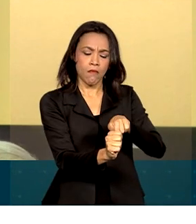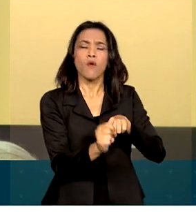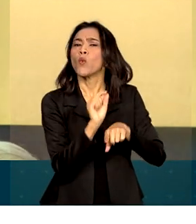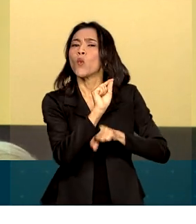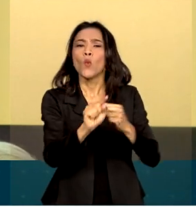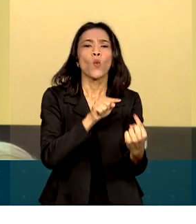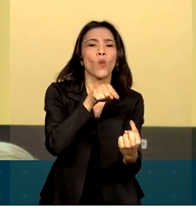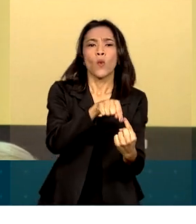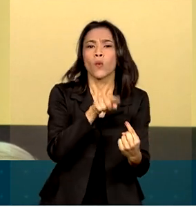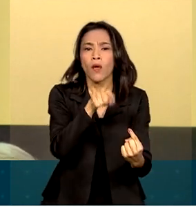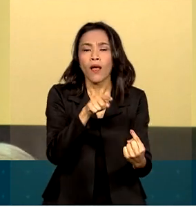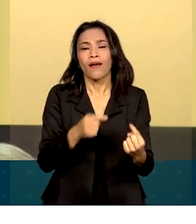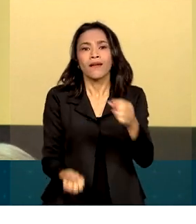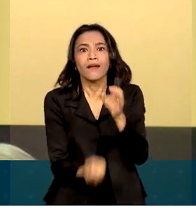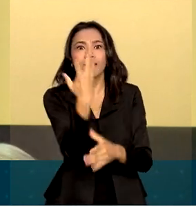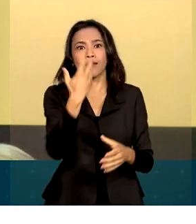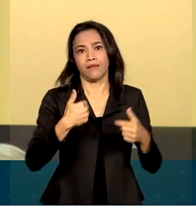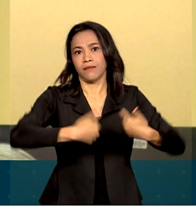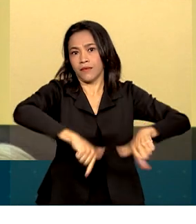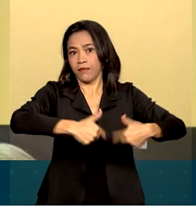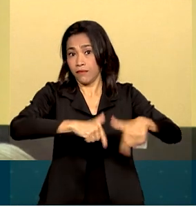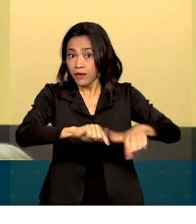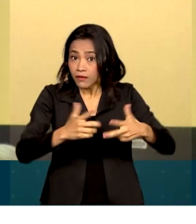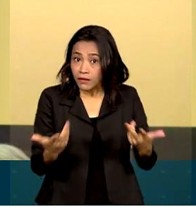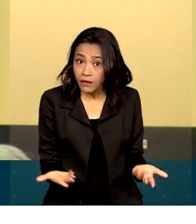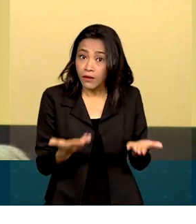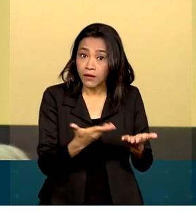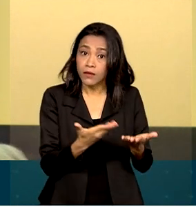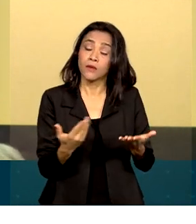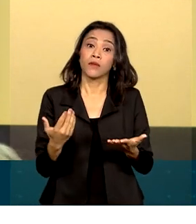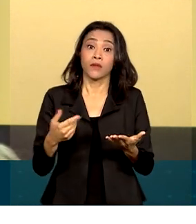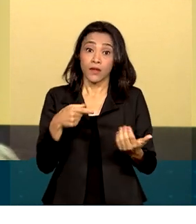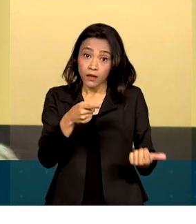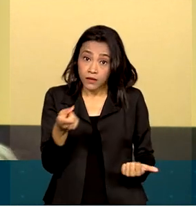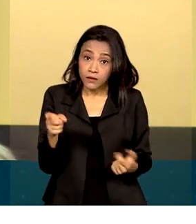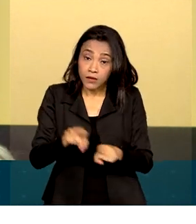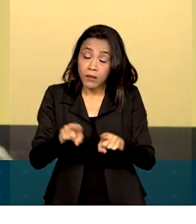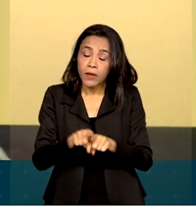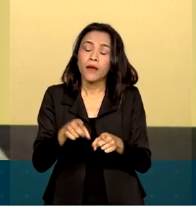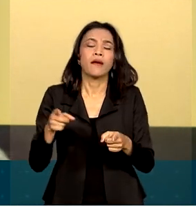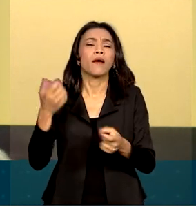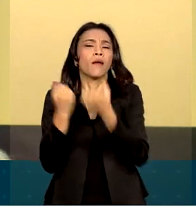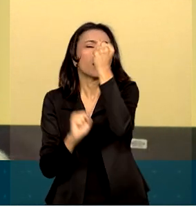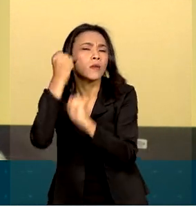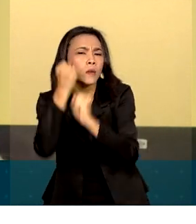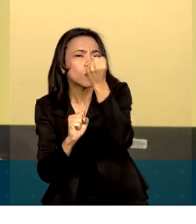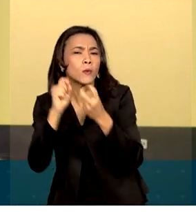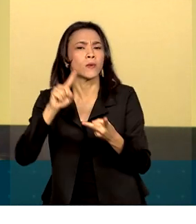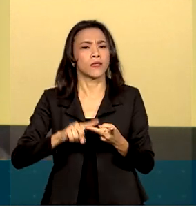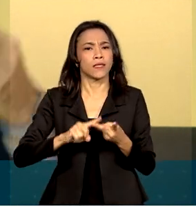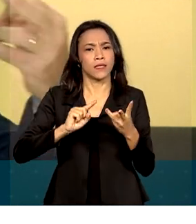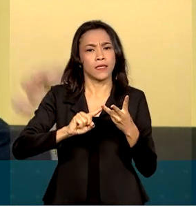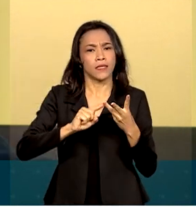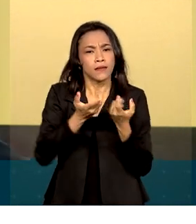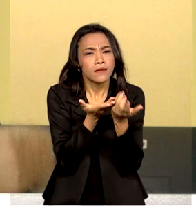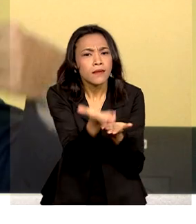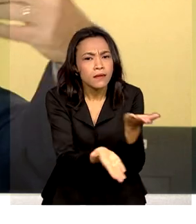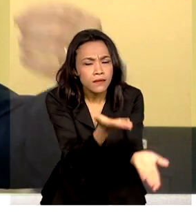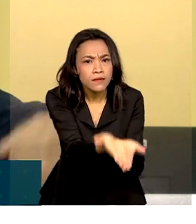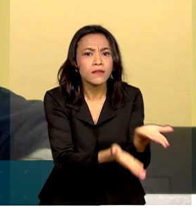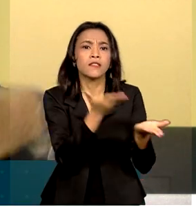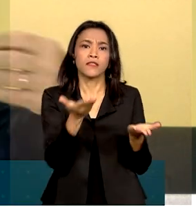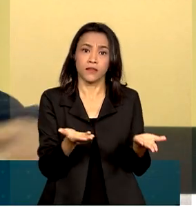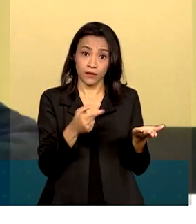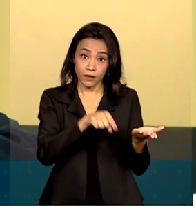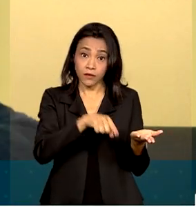emprego, isso é geração de encomendas à indústria, isso gira a economia de serviços também, na medida em que será